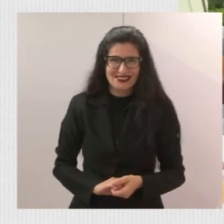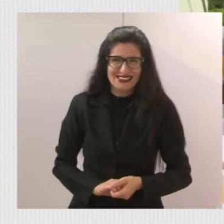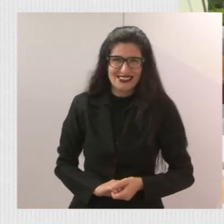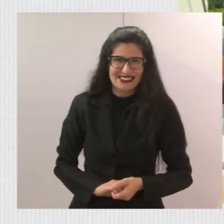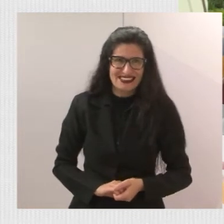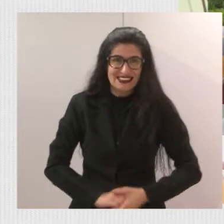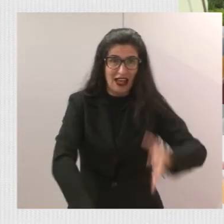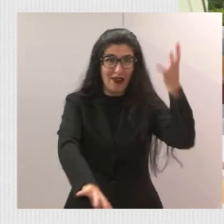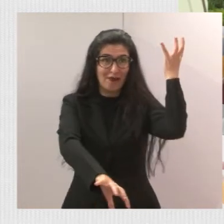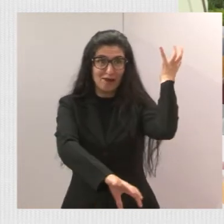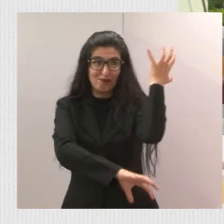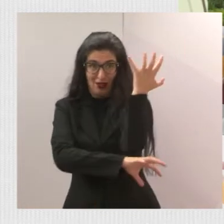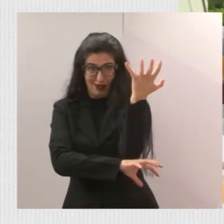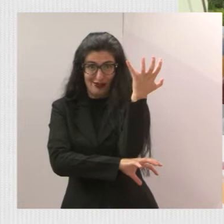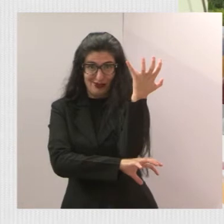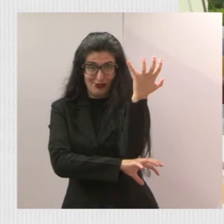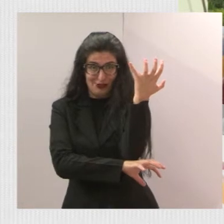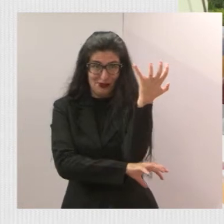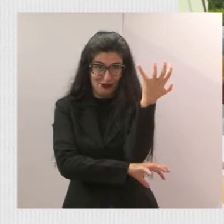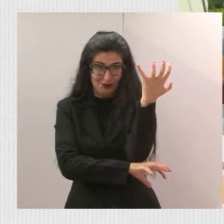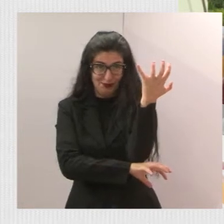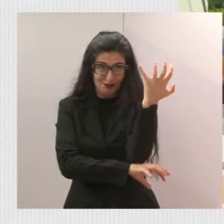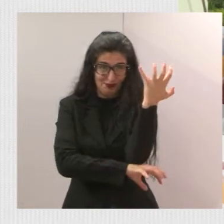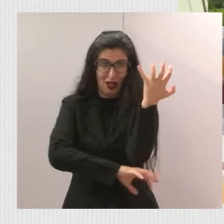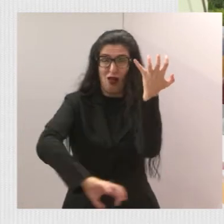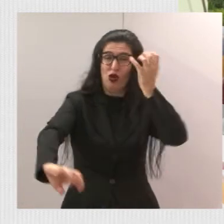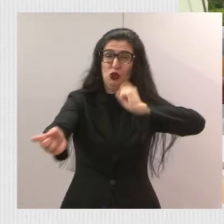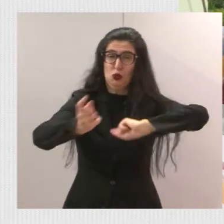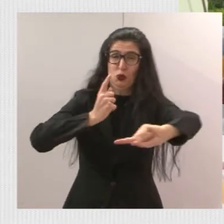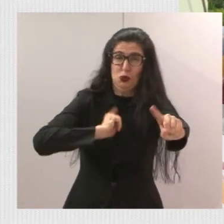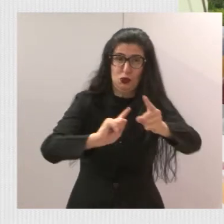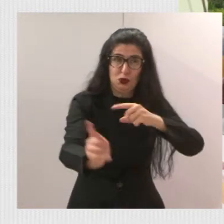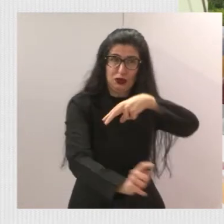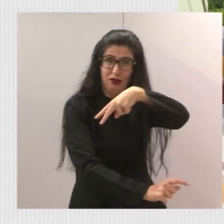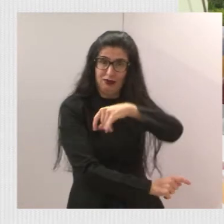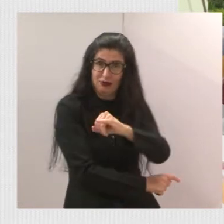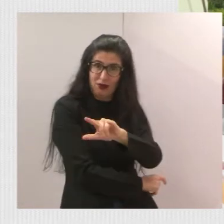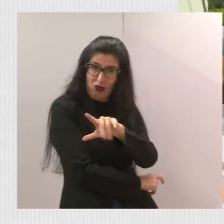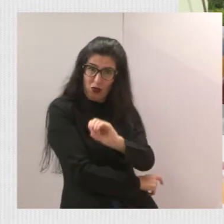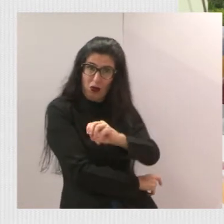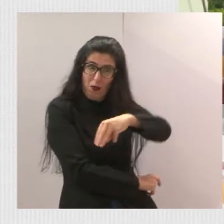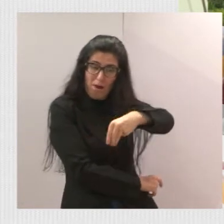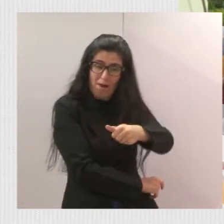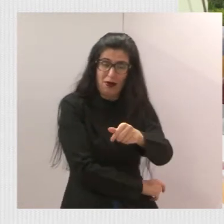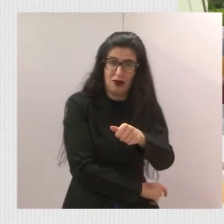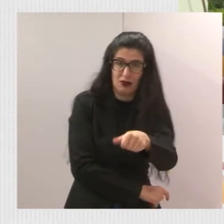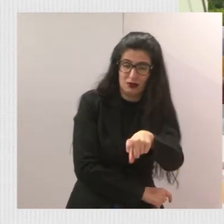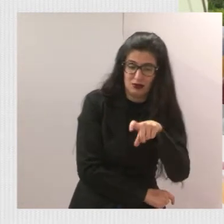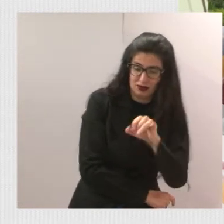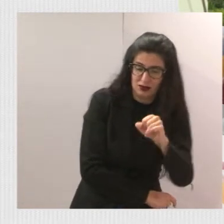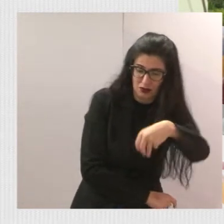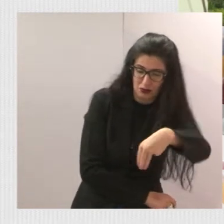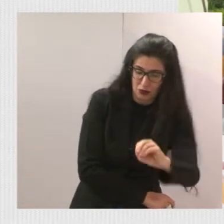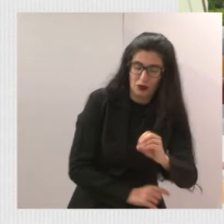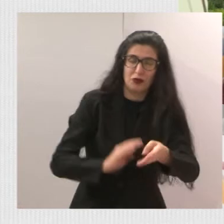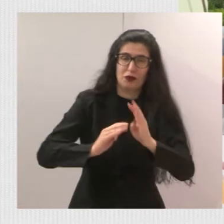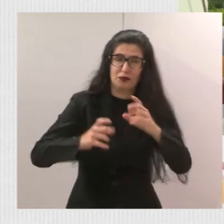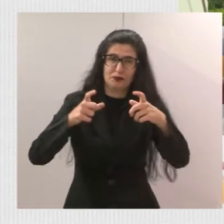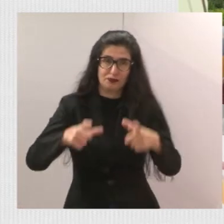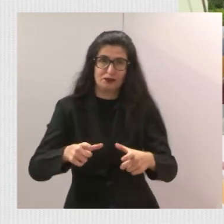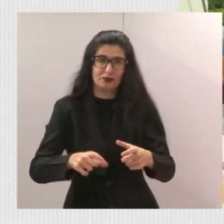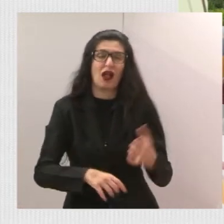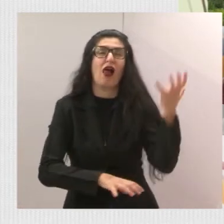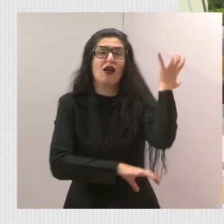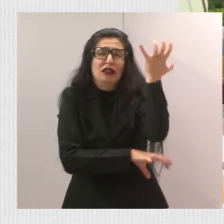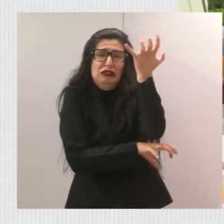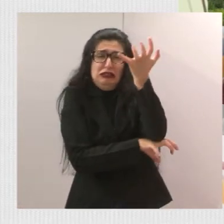Árve na rodovia Nilo Massimo, na entrada do bairro Santo Antônio da Boa Vista. Essa árve está